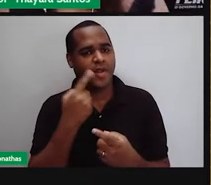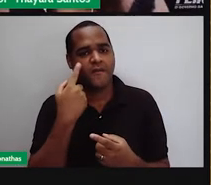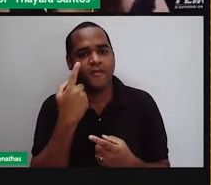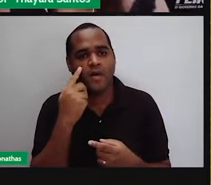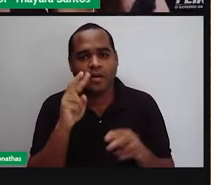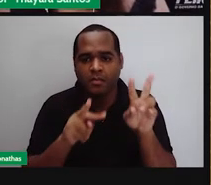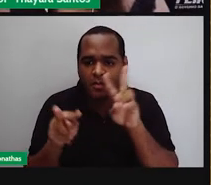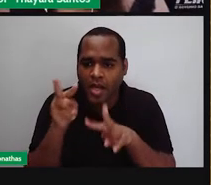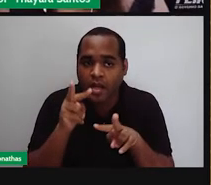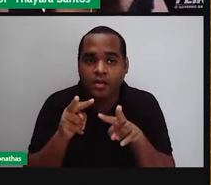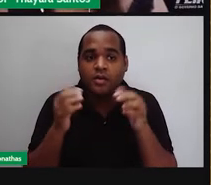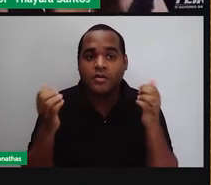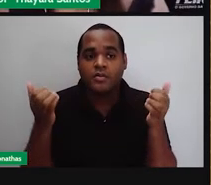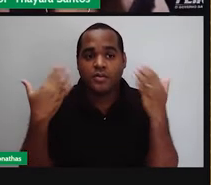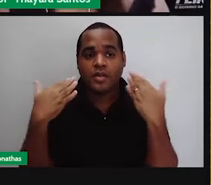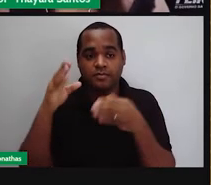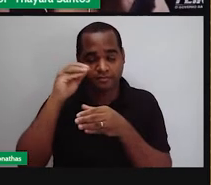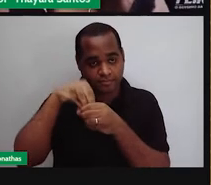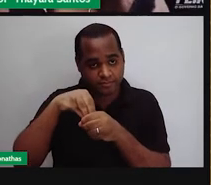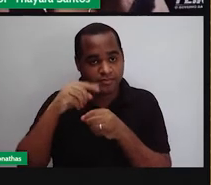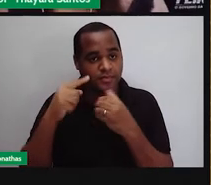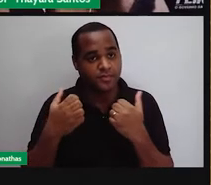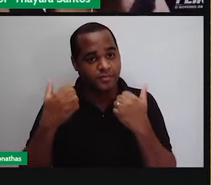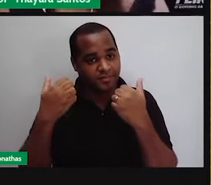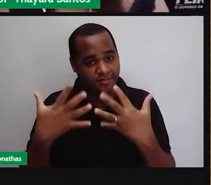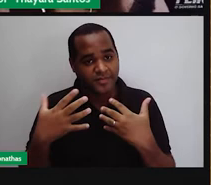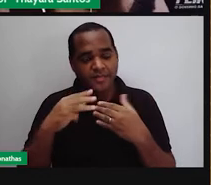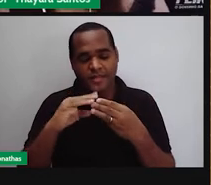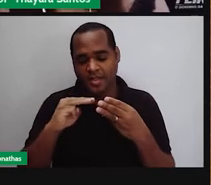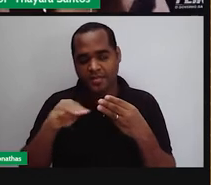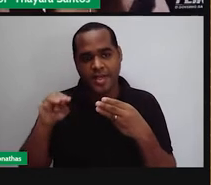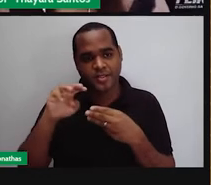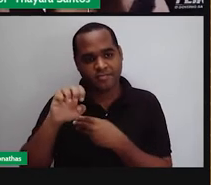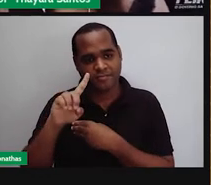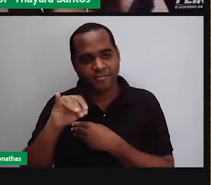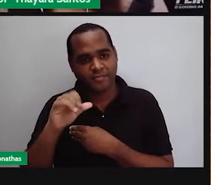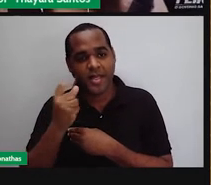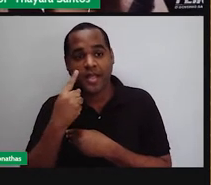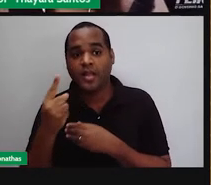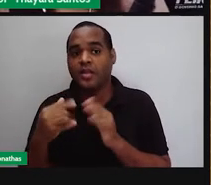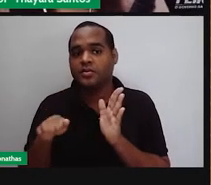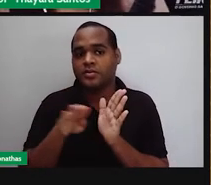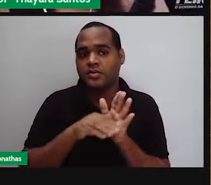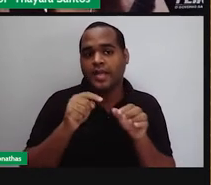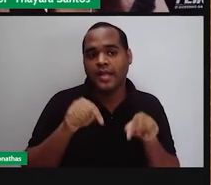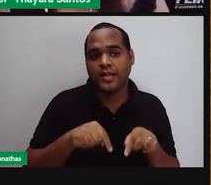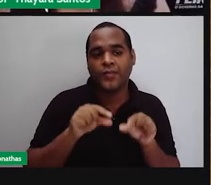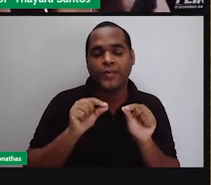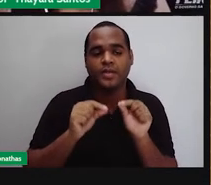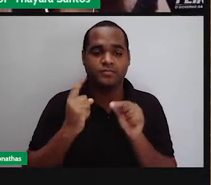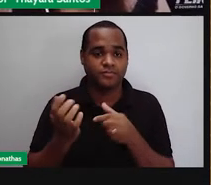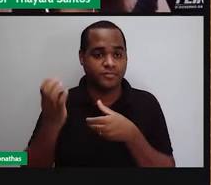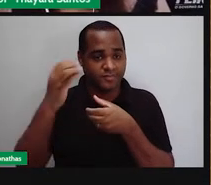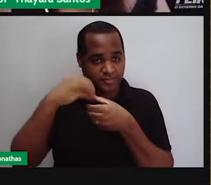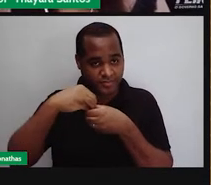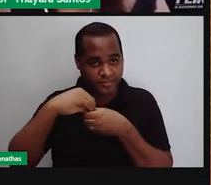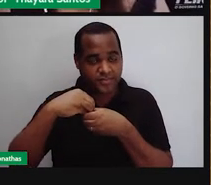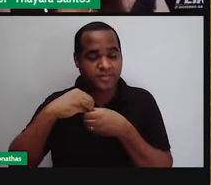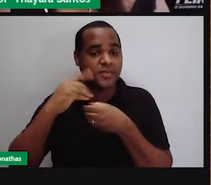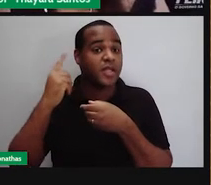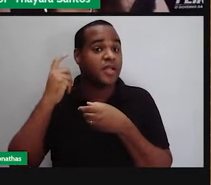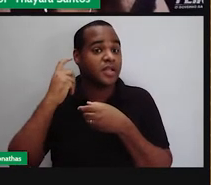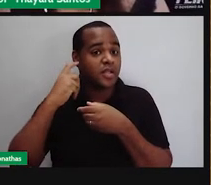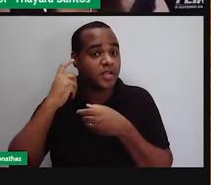entrar aqui na nossa orelha externa, vai passar pela orelha média e vai chegar até a orelha interna. Quando ela chegar aqui na